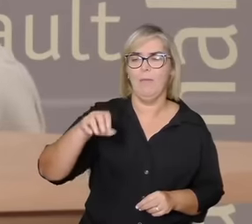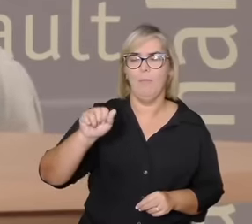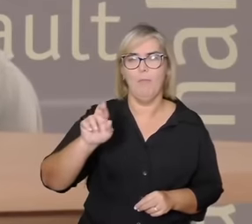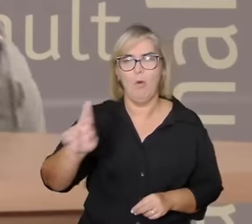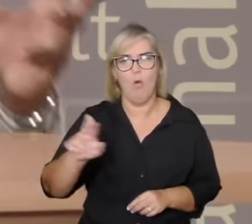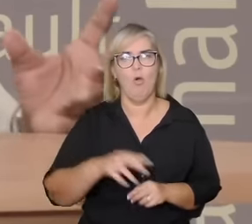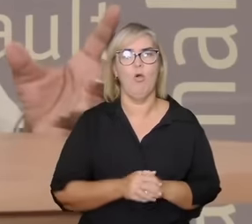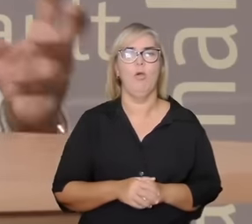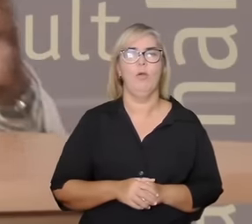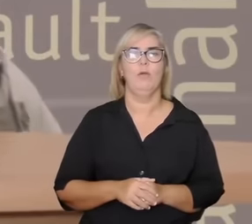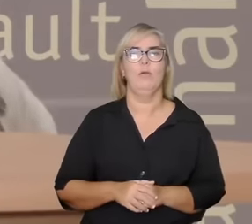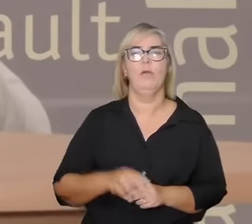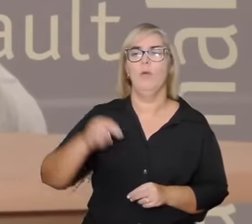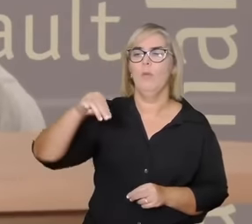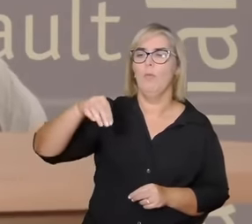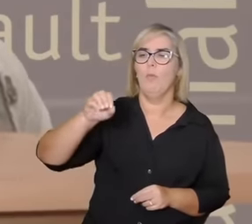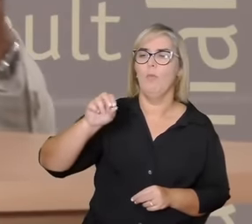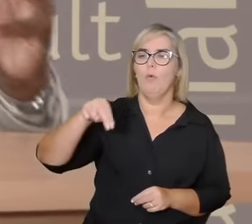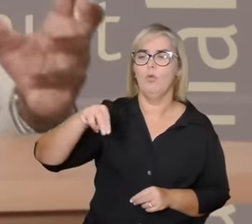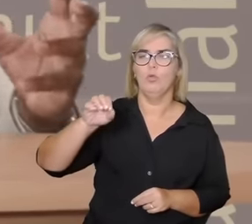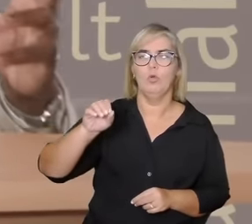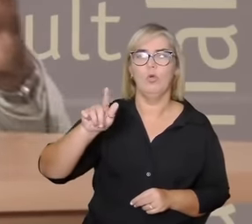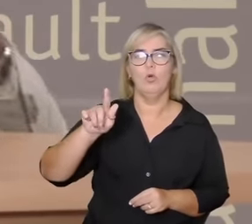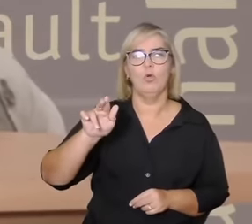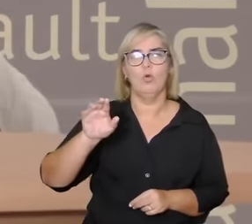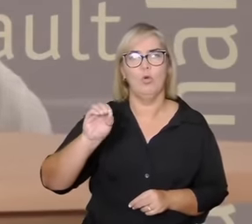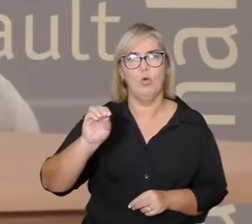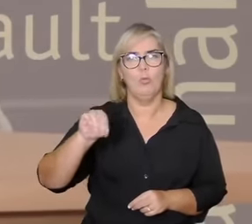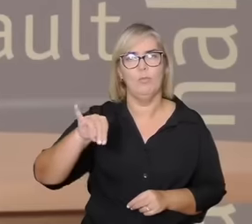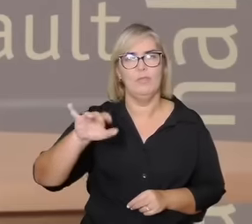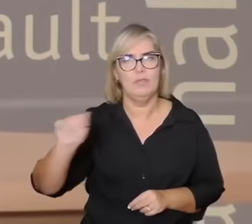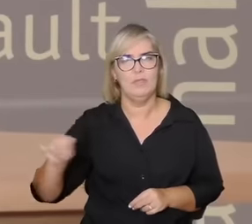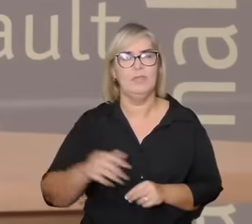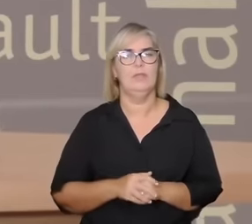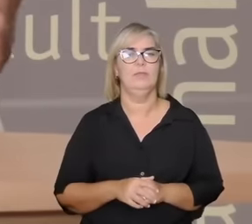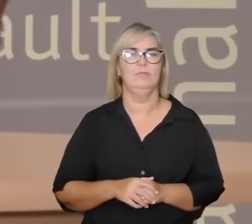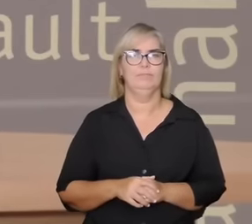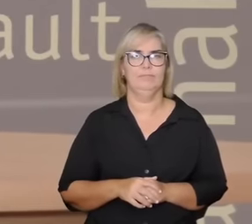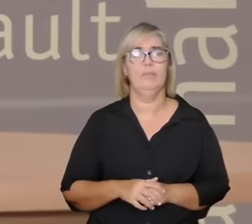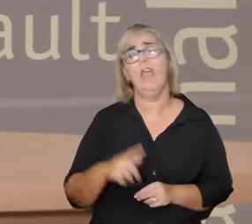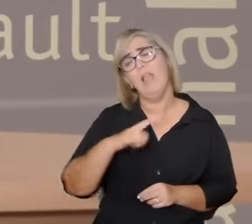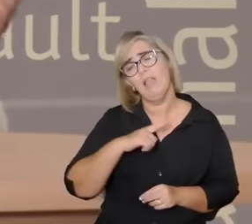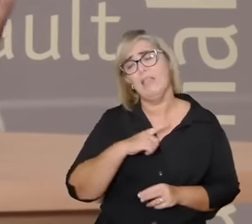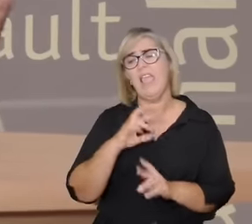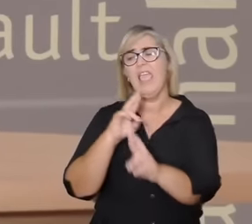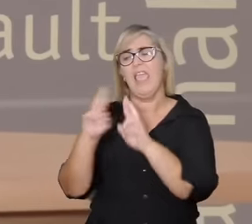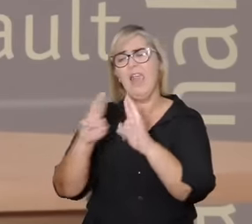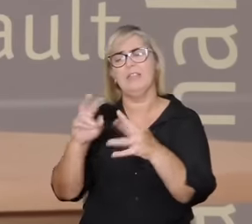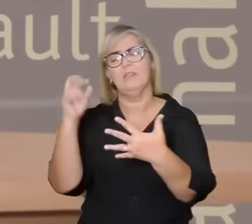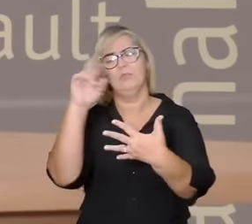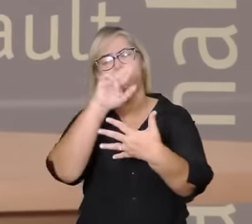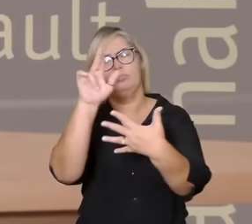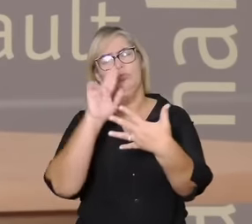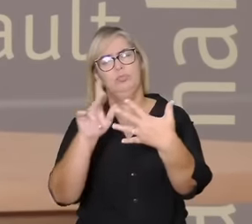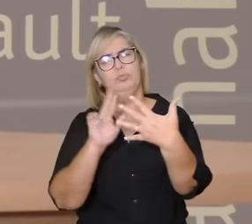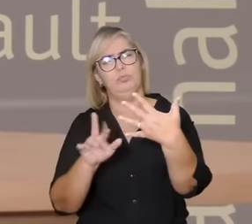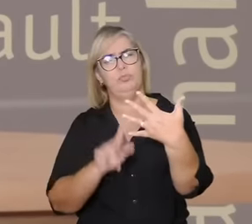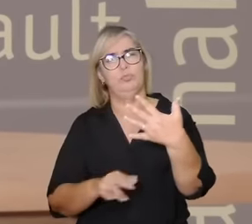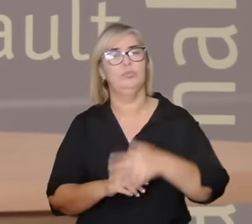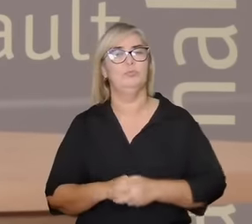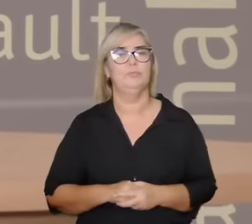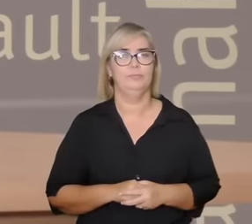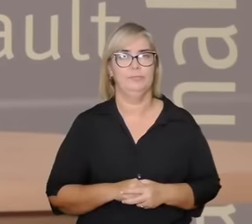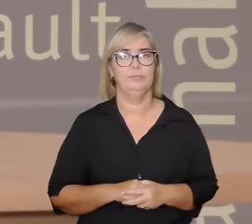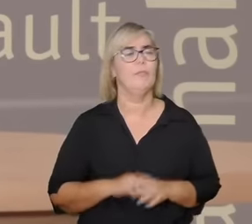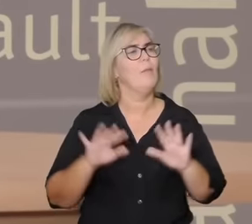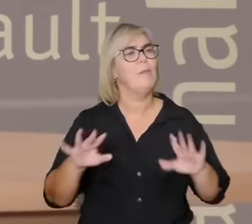não monogamia que é poliamorista isso pode variar relações abertas semiabertas tem muitas várias tem algumas variáveis por que